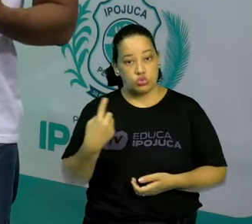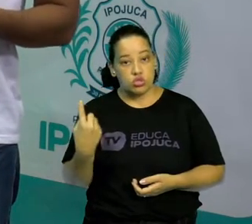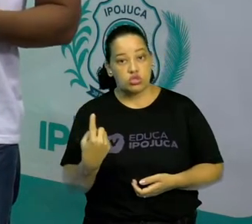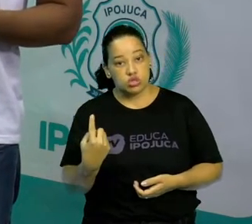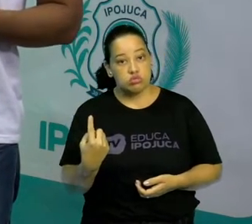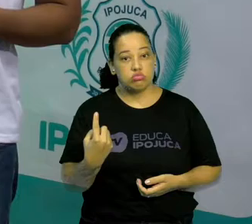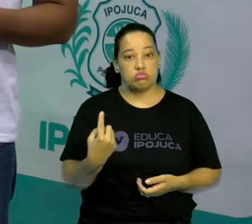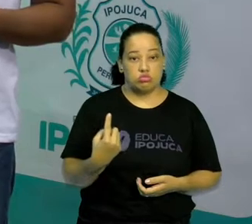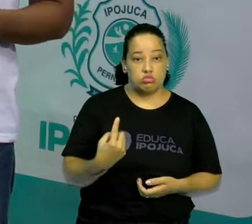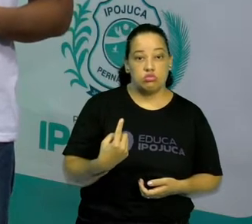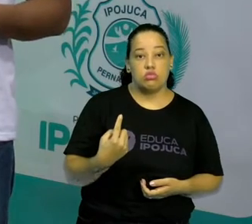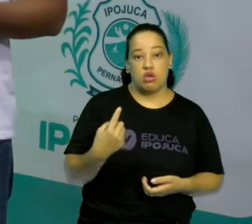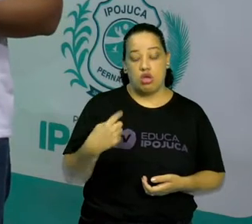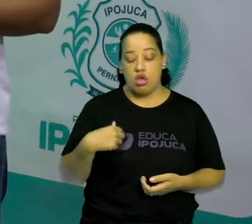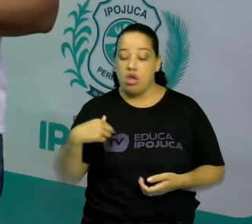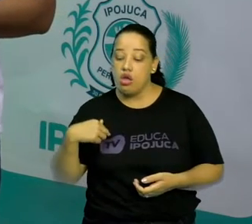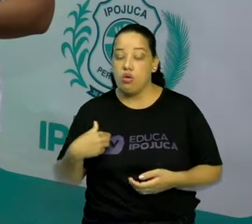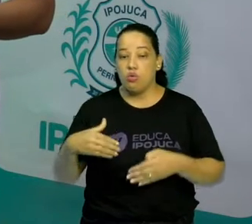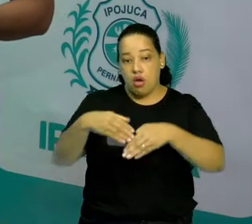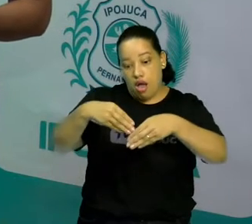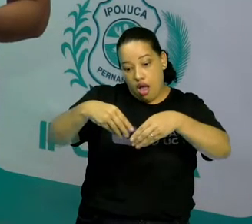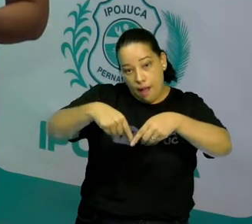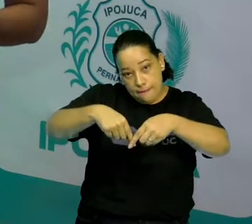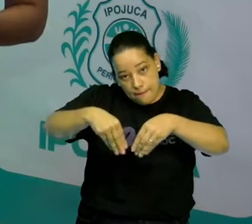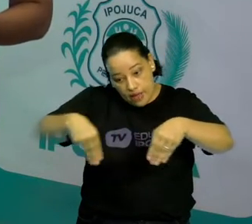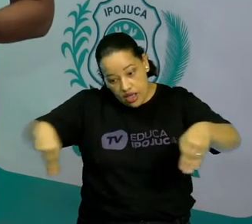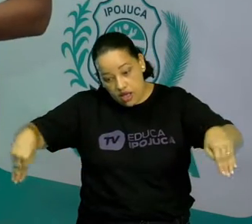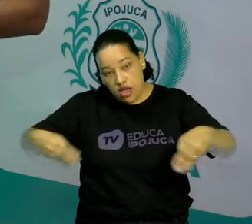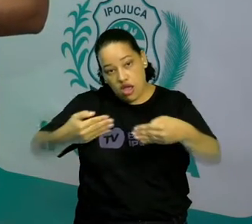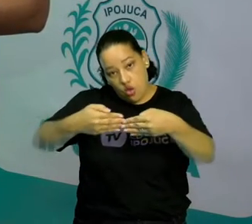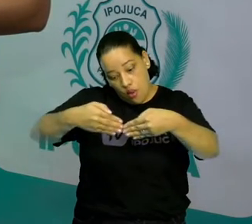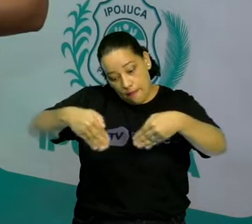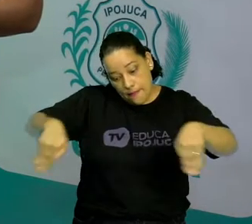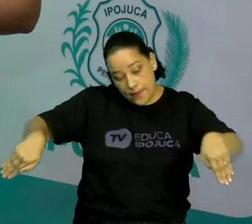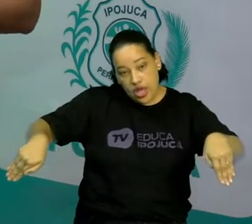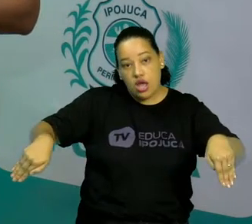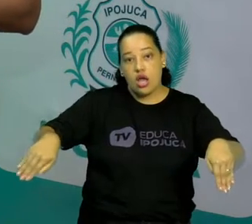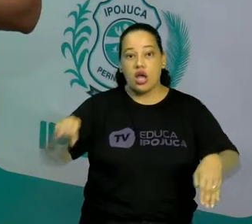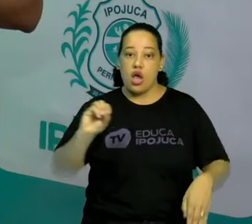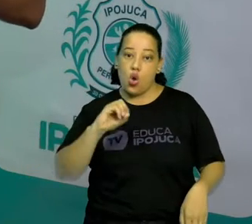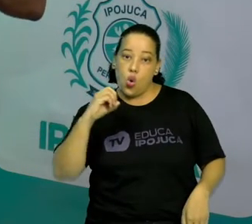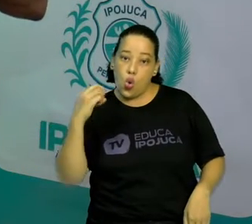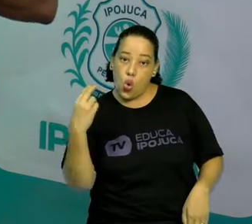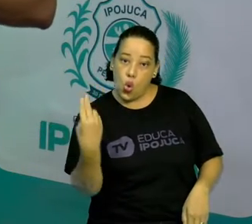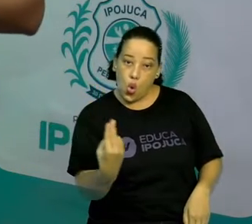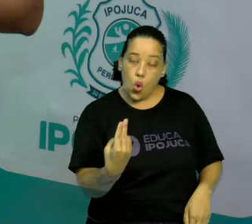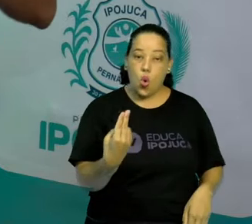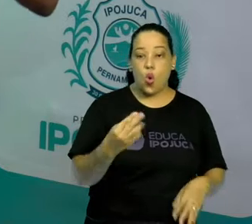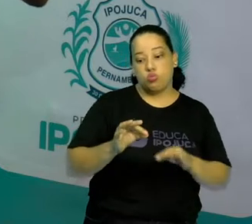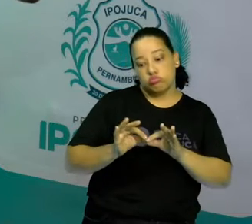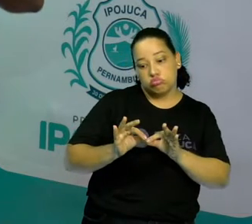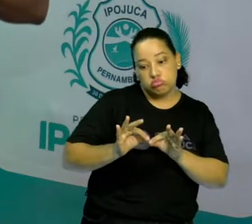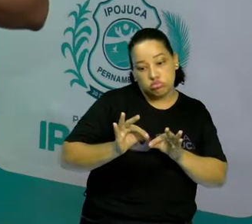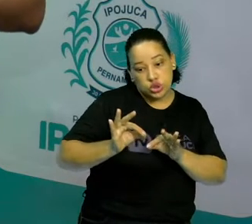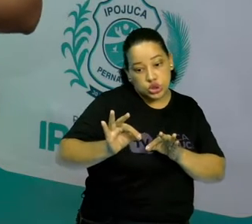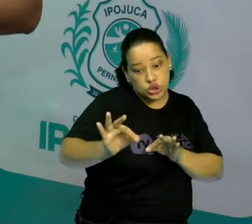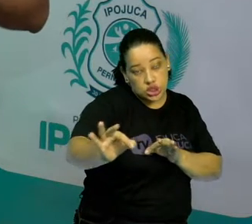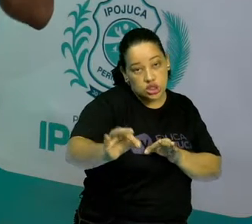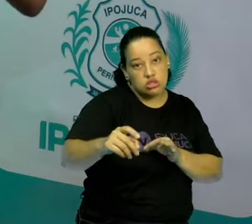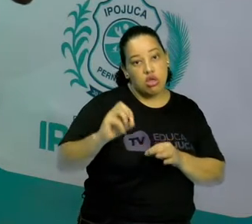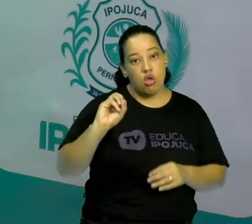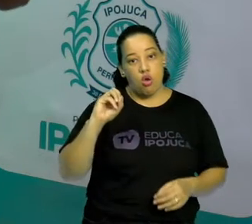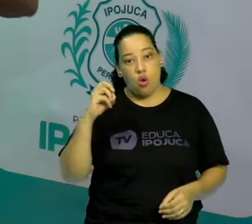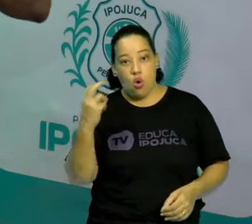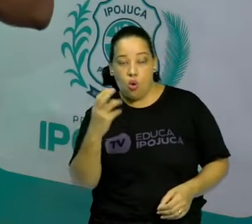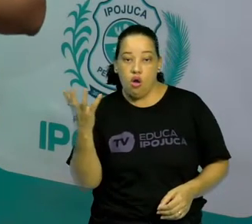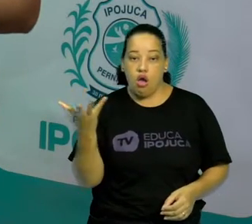estar disputando ali, uma marca, ou uma distância, uma velocidade,